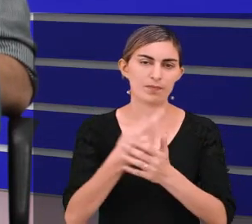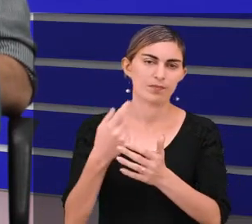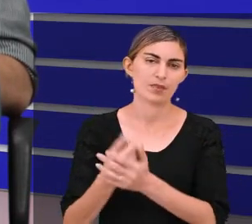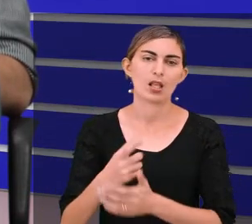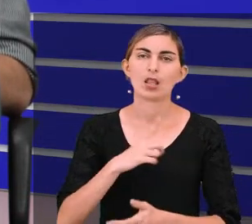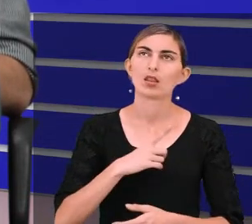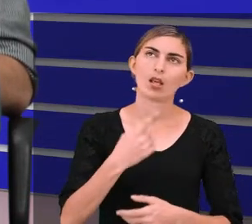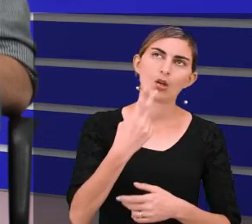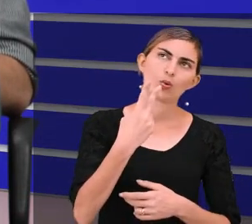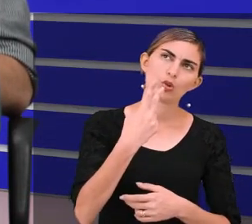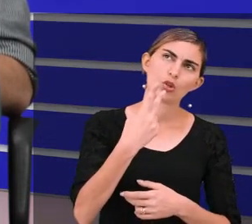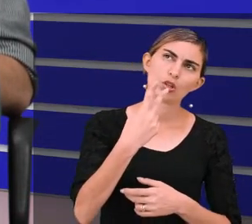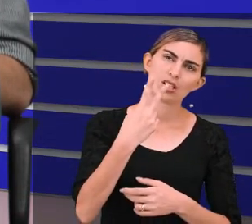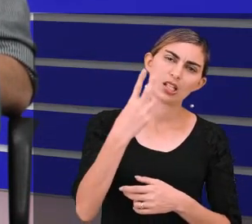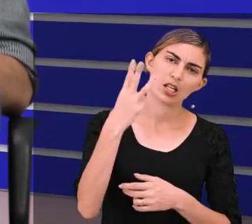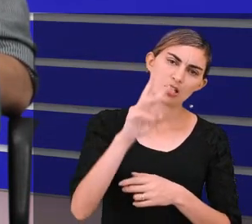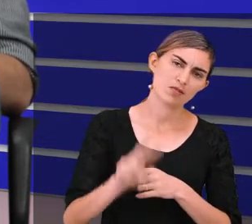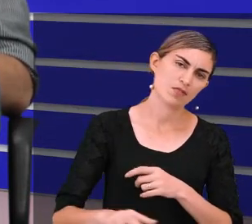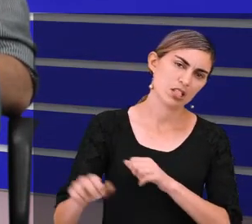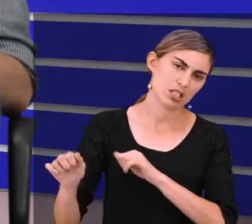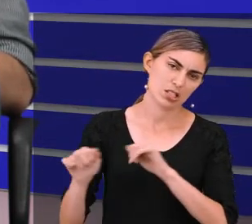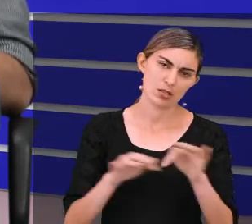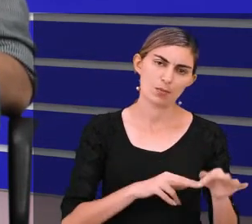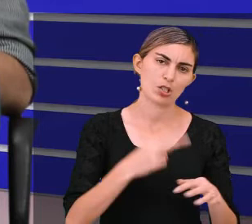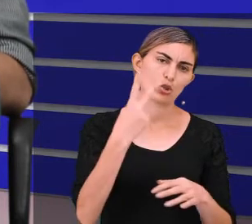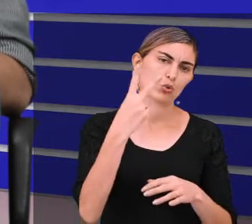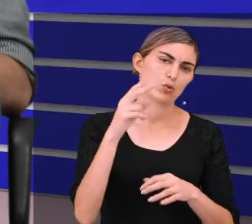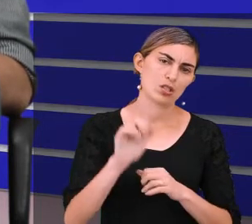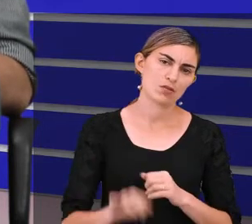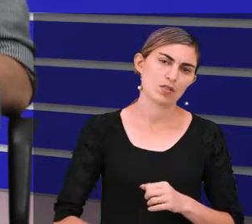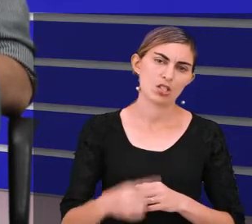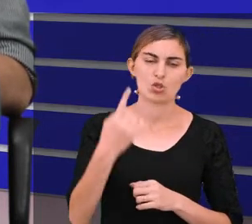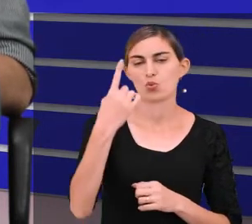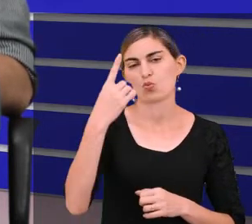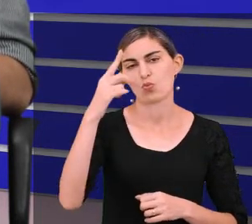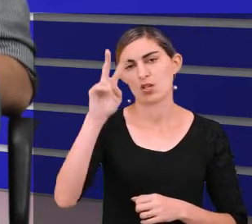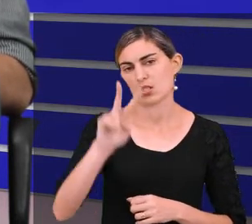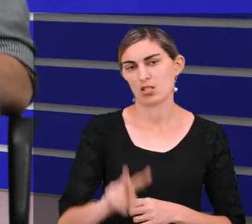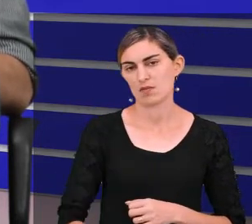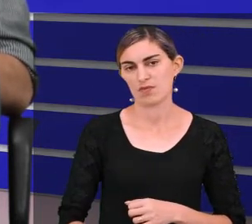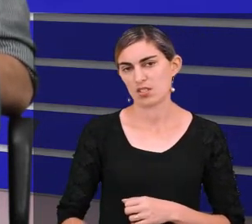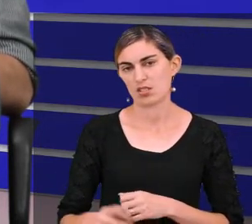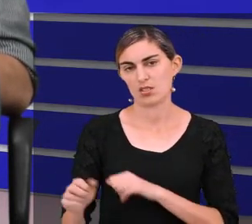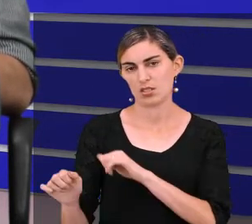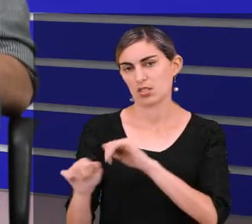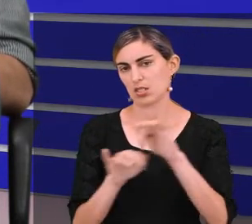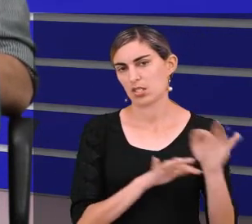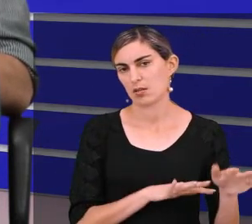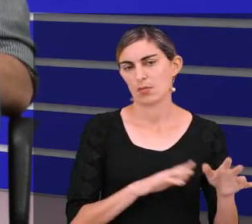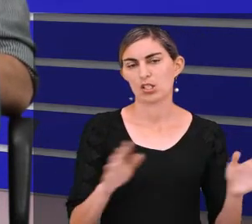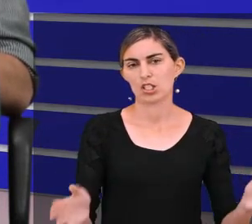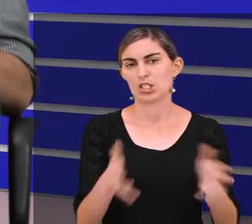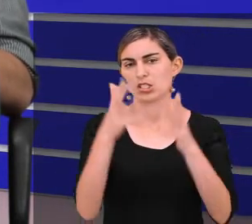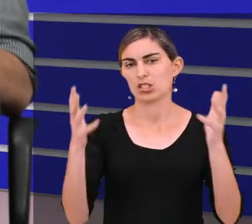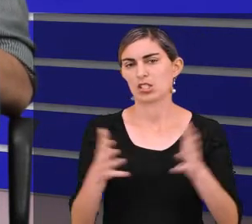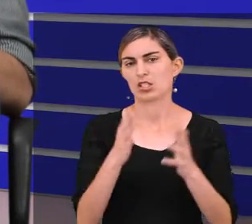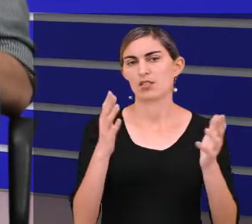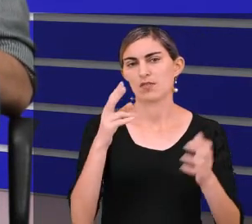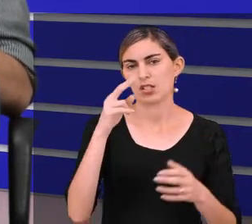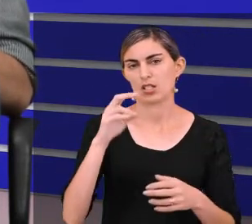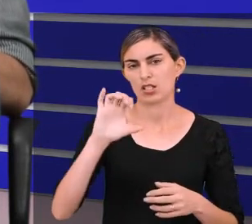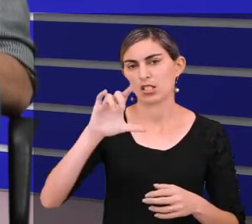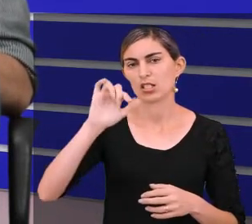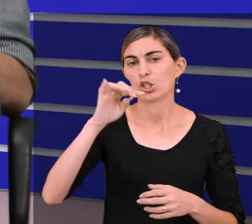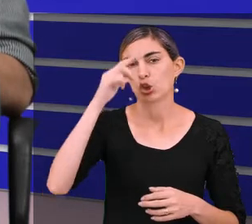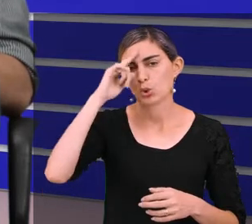fabricados três vezes na semana, duas vezes na semana. E tem produtos que são fabricados só uma vez por semana. Para justamente incentivar na cabeça do cliente que todo